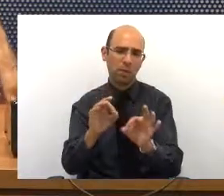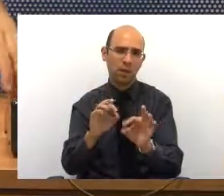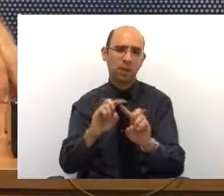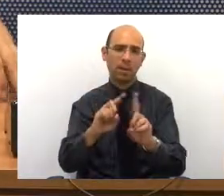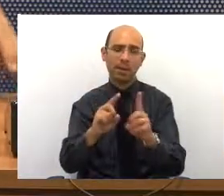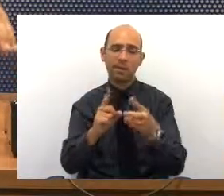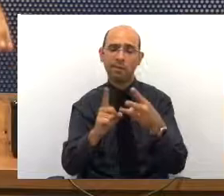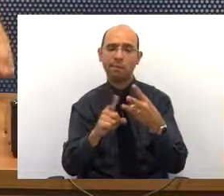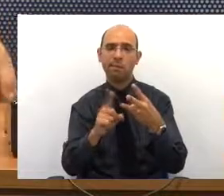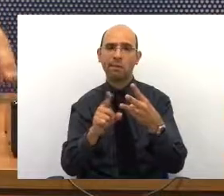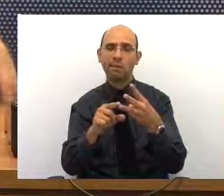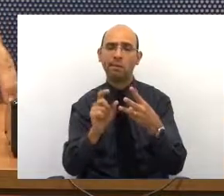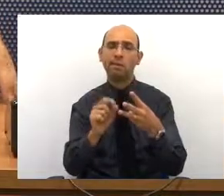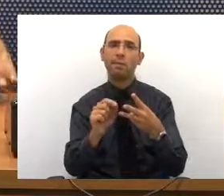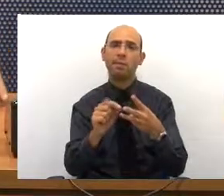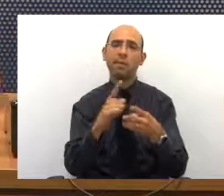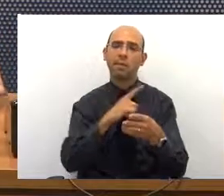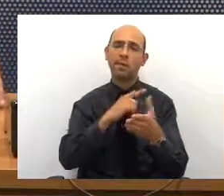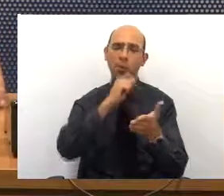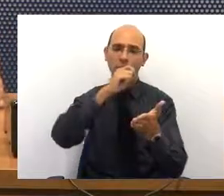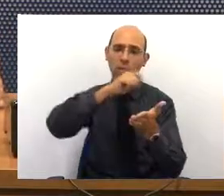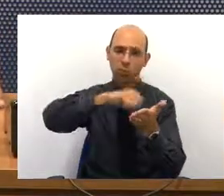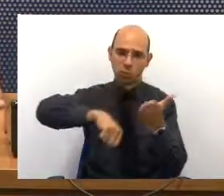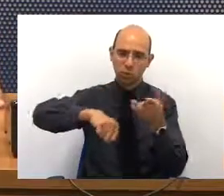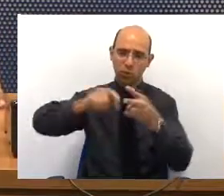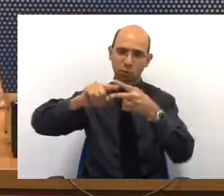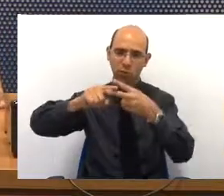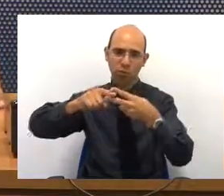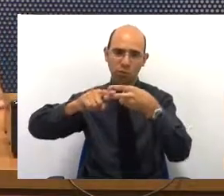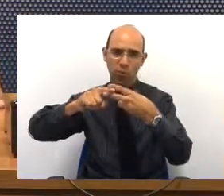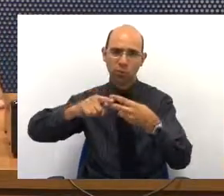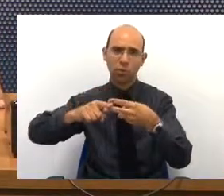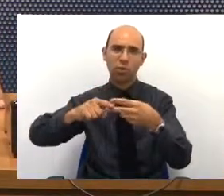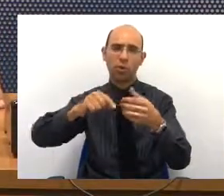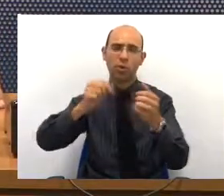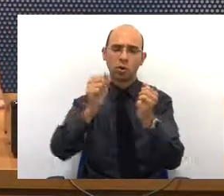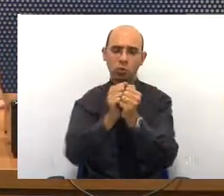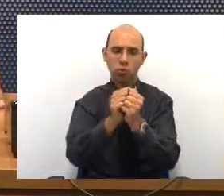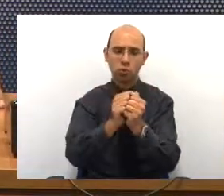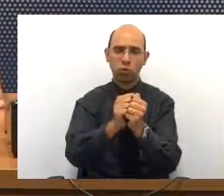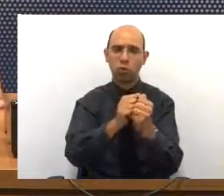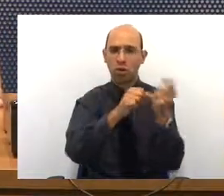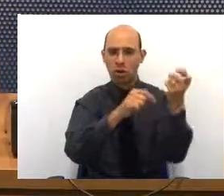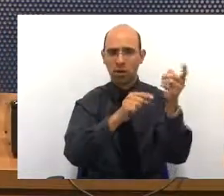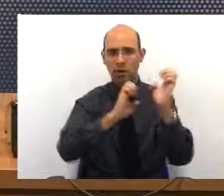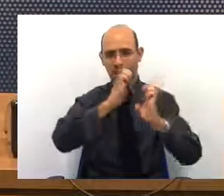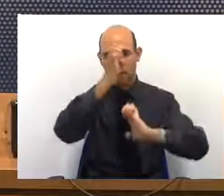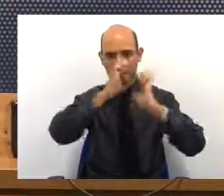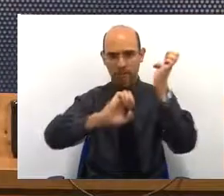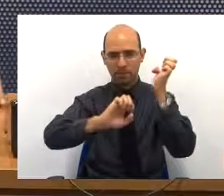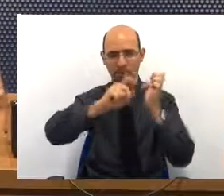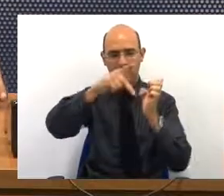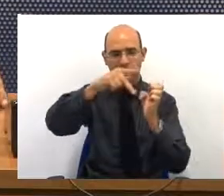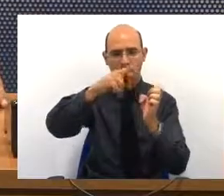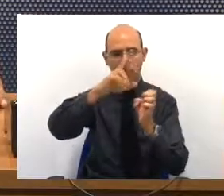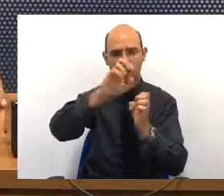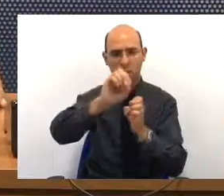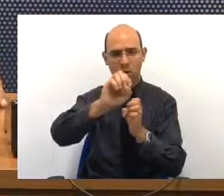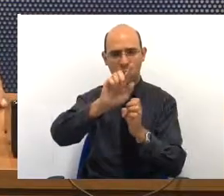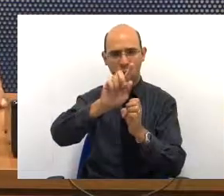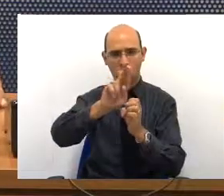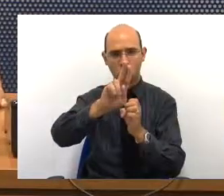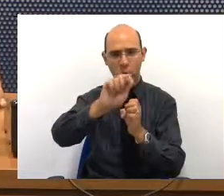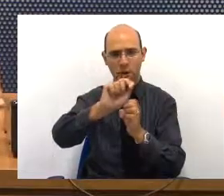terceira, nós temos um contrato de manutenção com a Proguaru, existe um contrato de manutenção com a